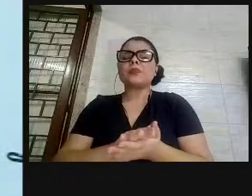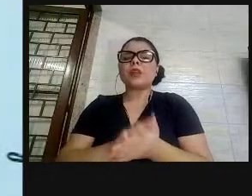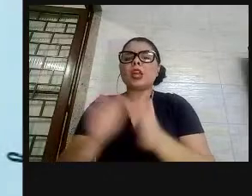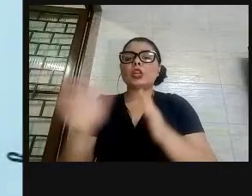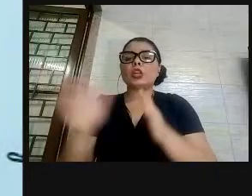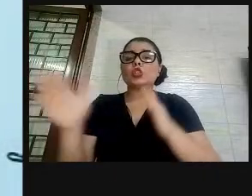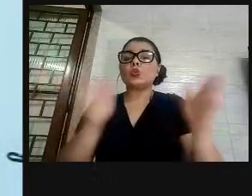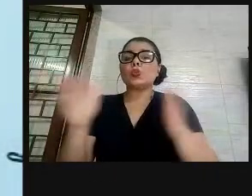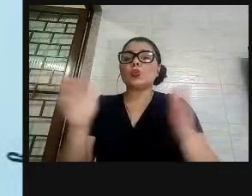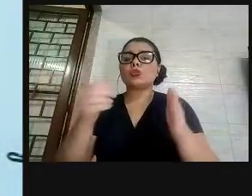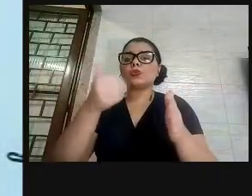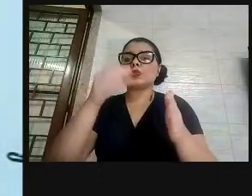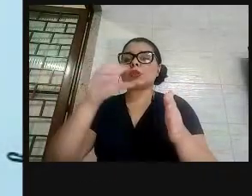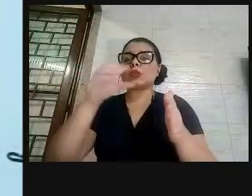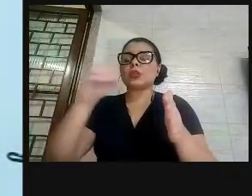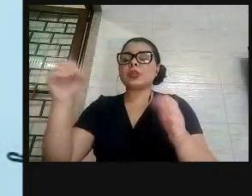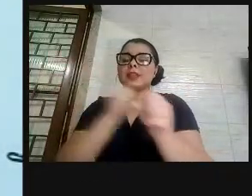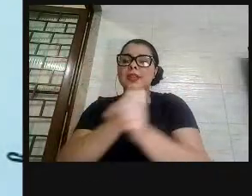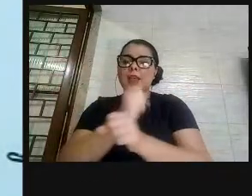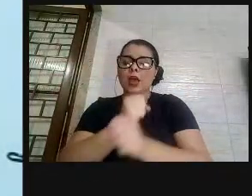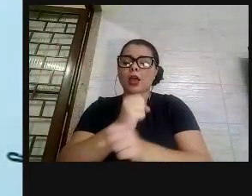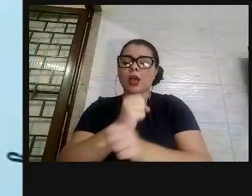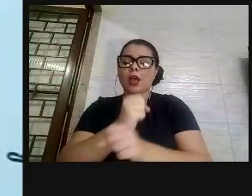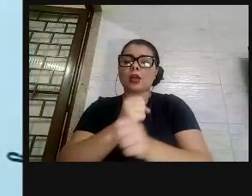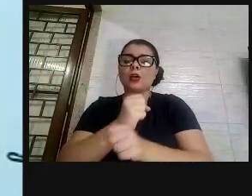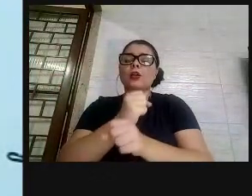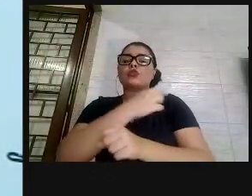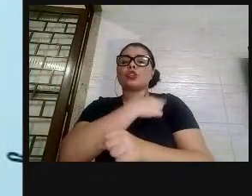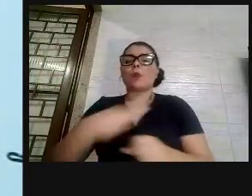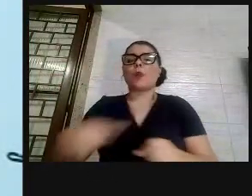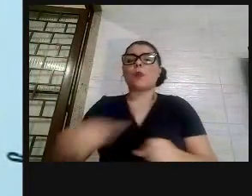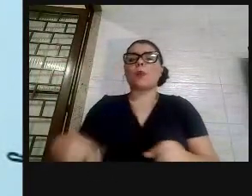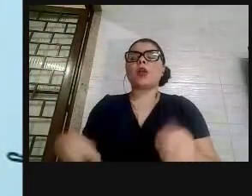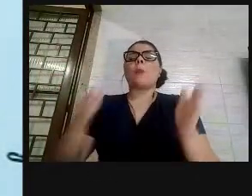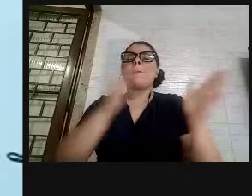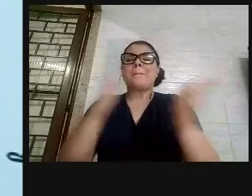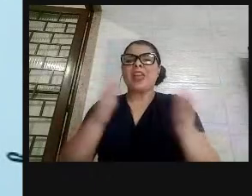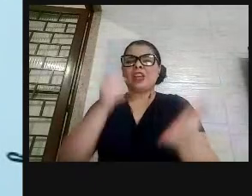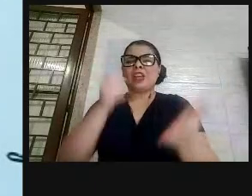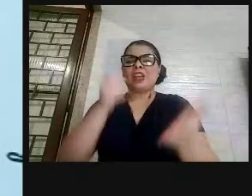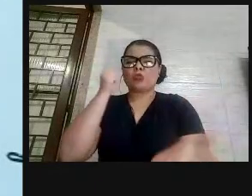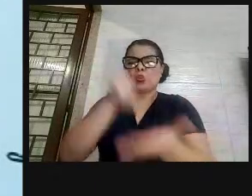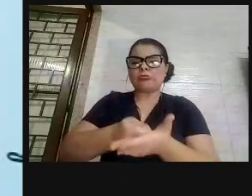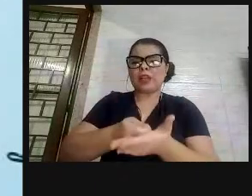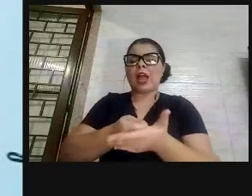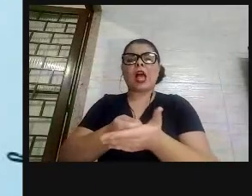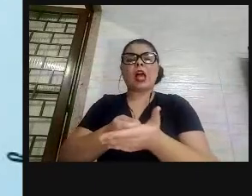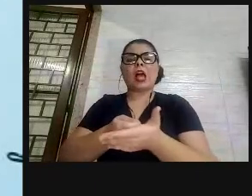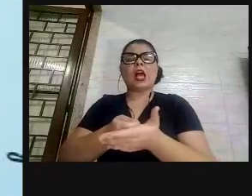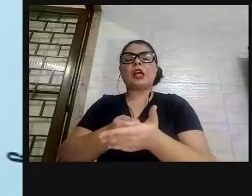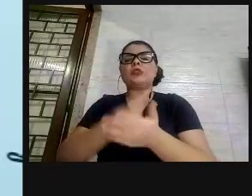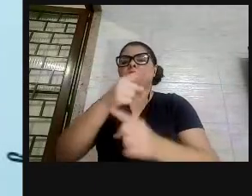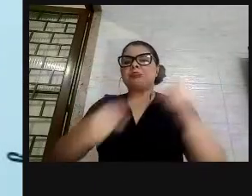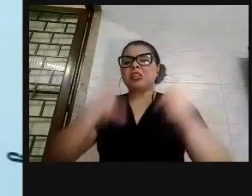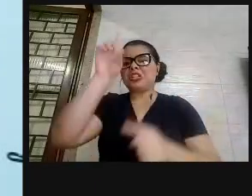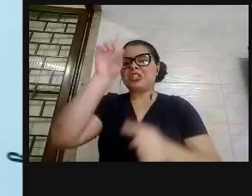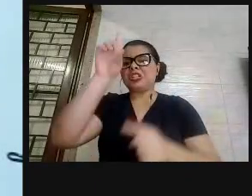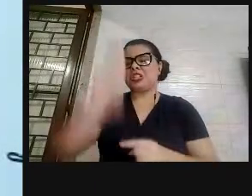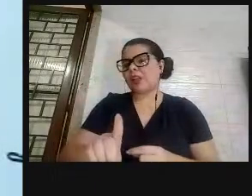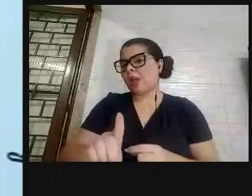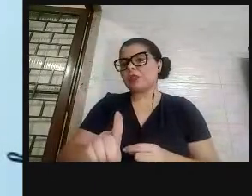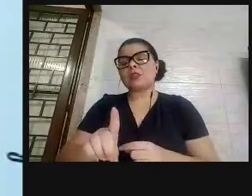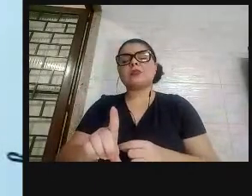república, uma enorme presença de períodos autoritários, de períodos sem democracia, de castração de